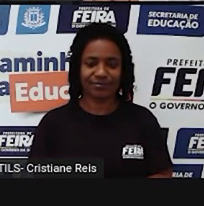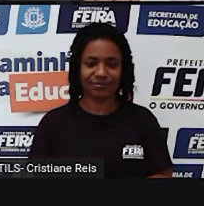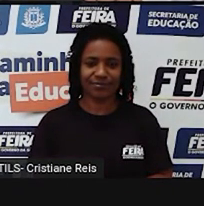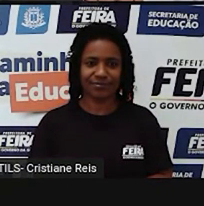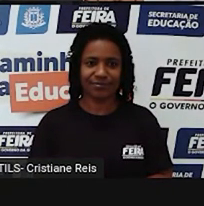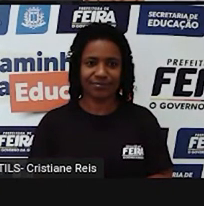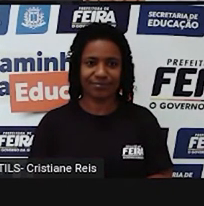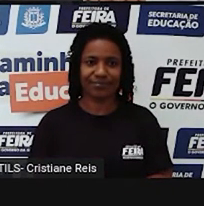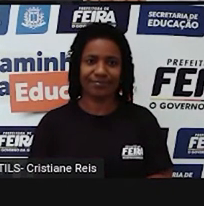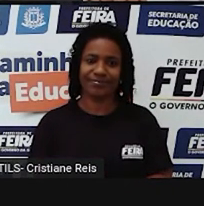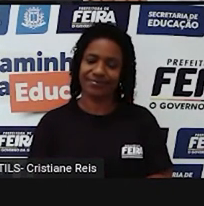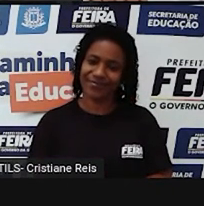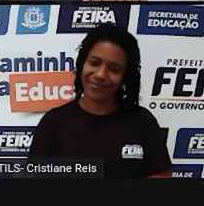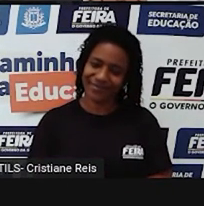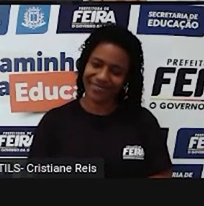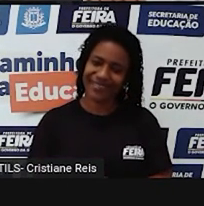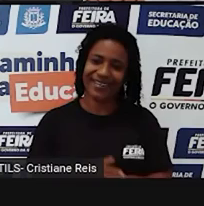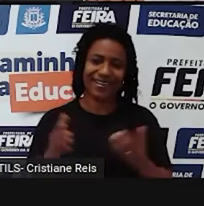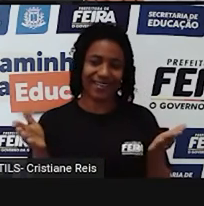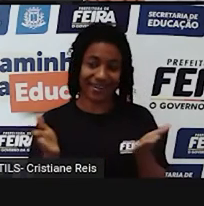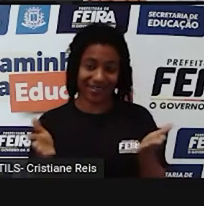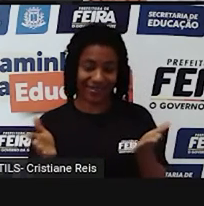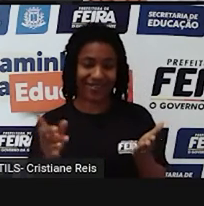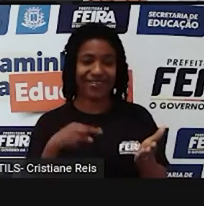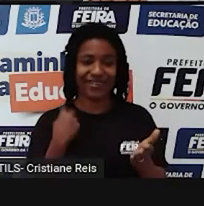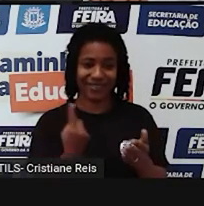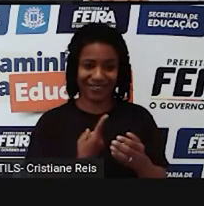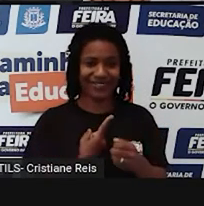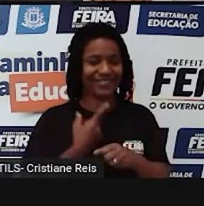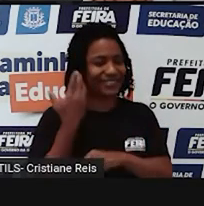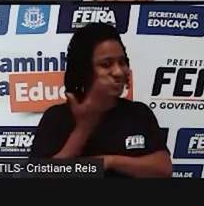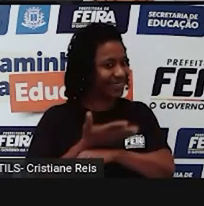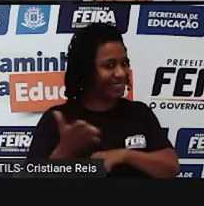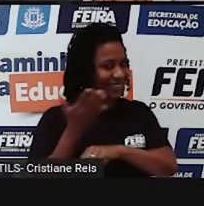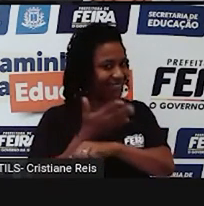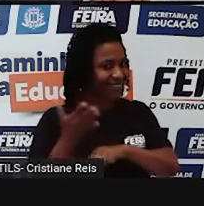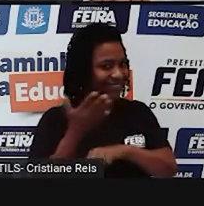E chegou o momento do nosso desafio Let's practice